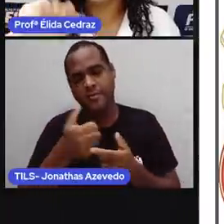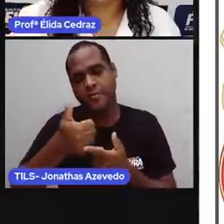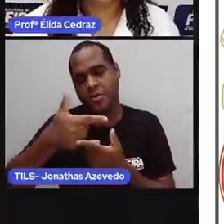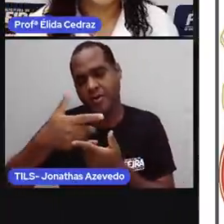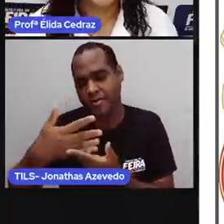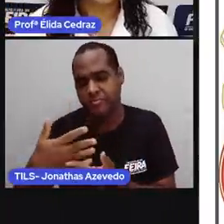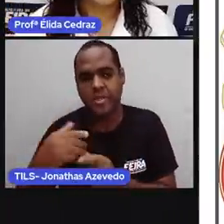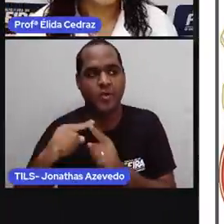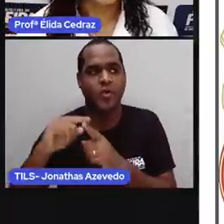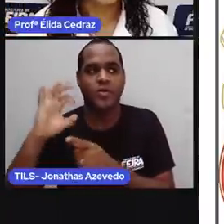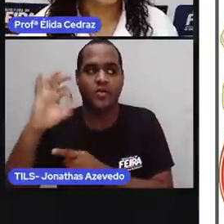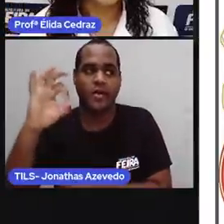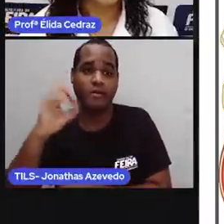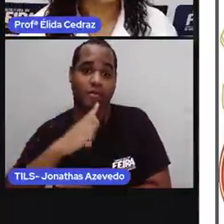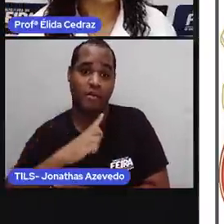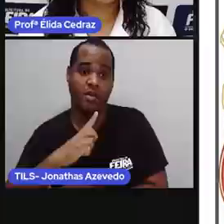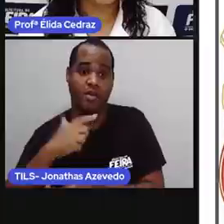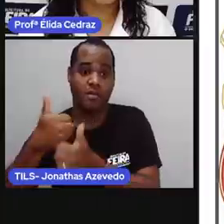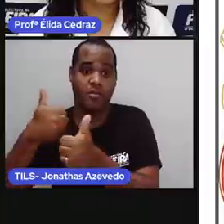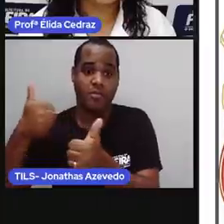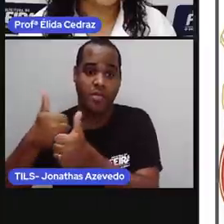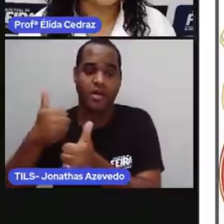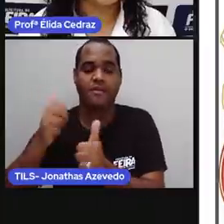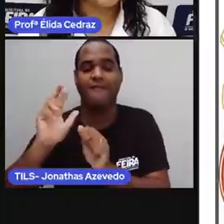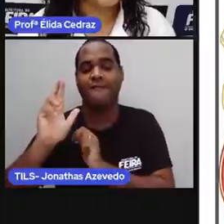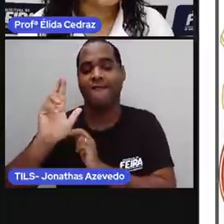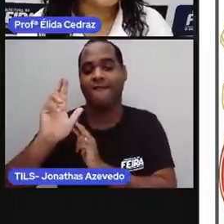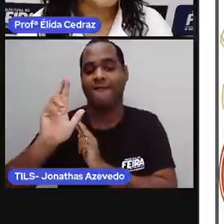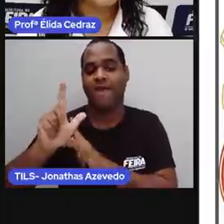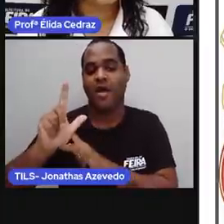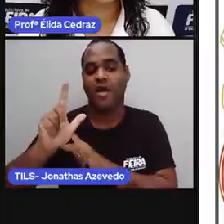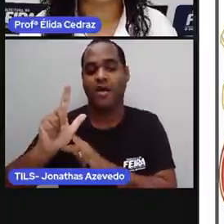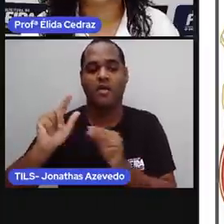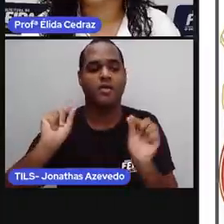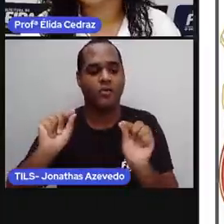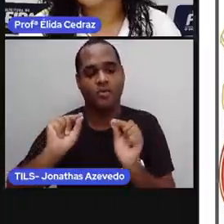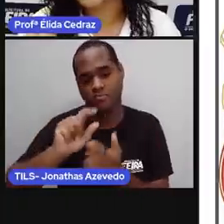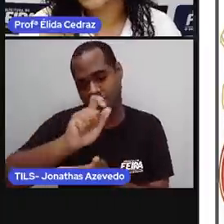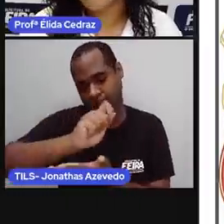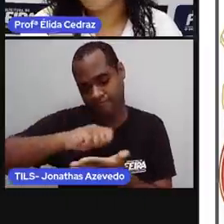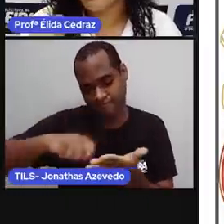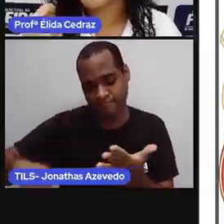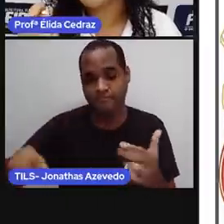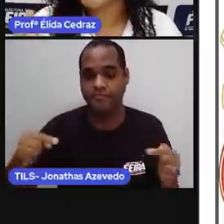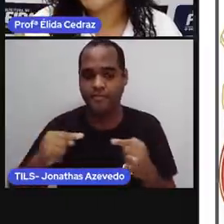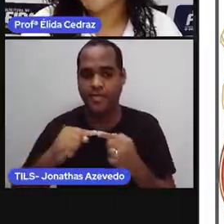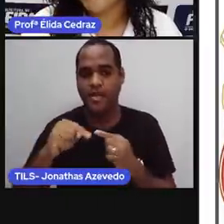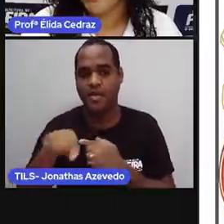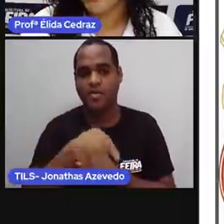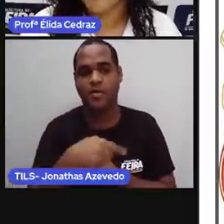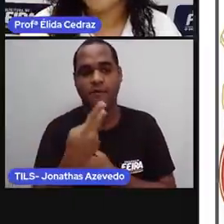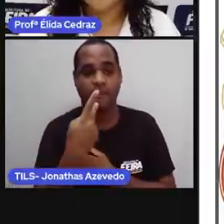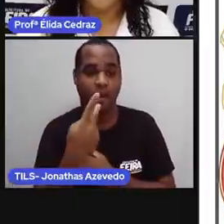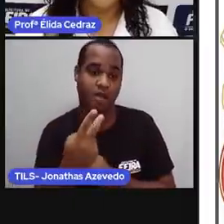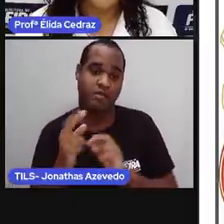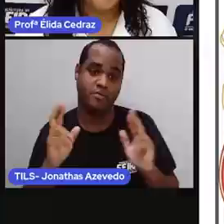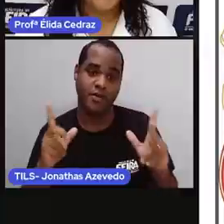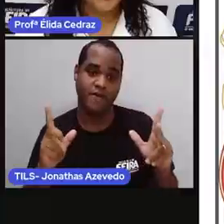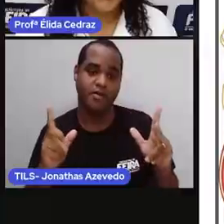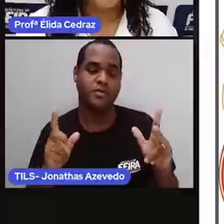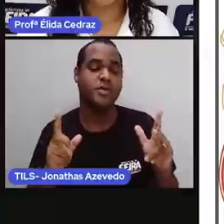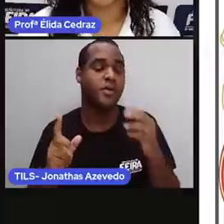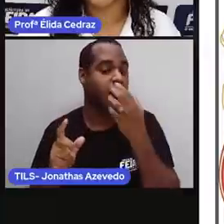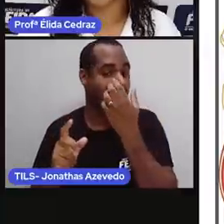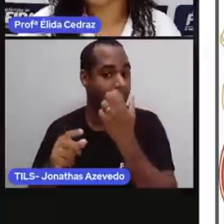lado. Aquele zerinho é a diferença na hora da escrita. E a gente fala de outra forma. O